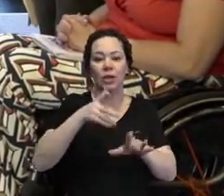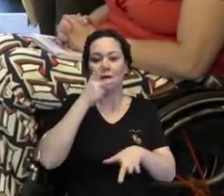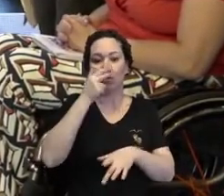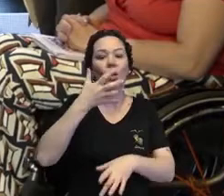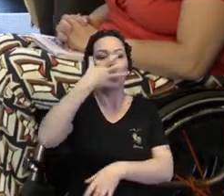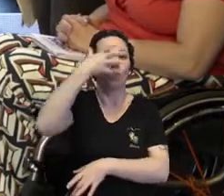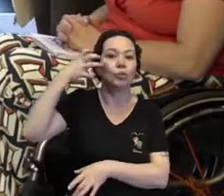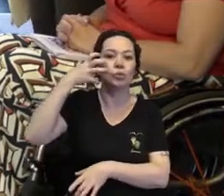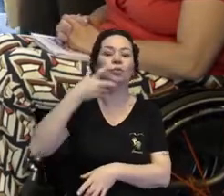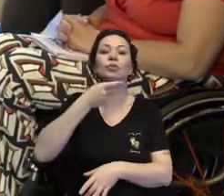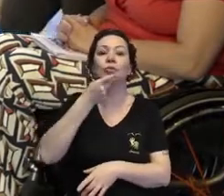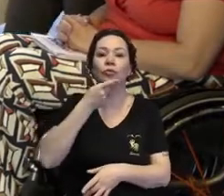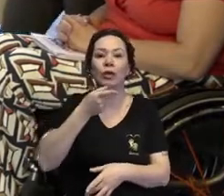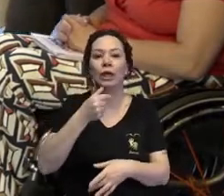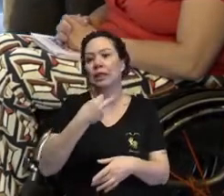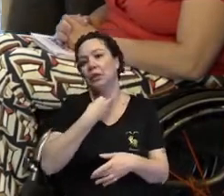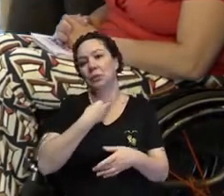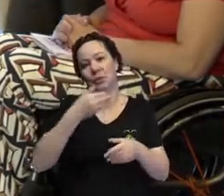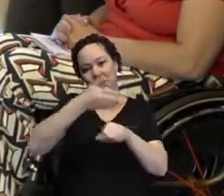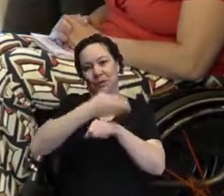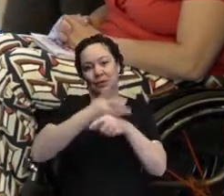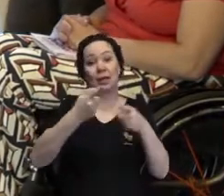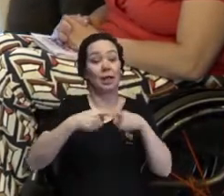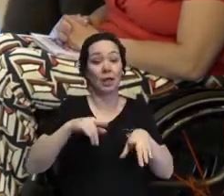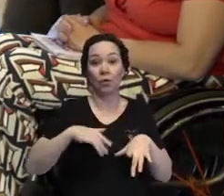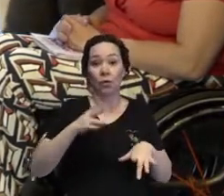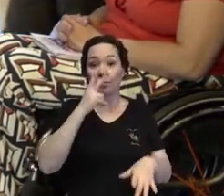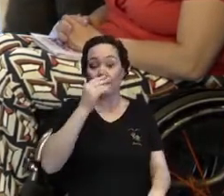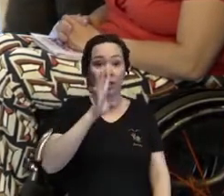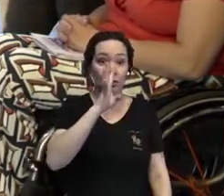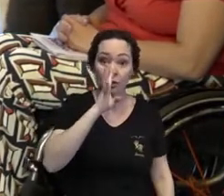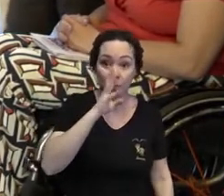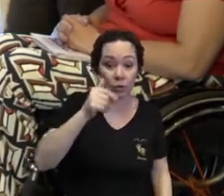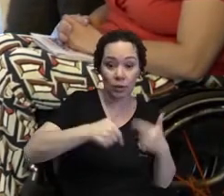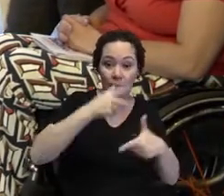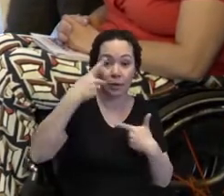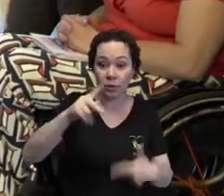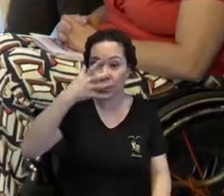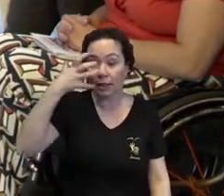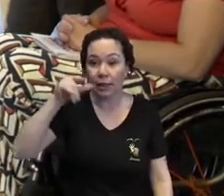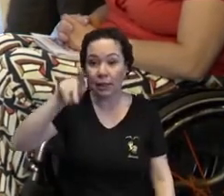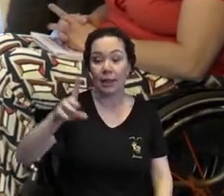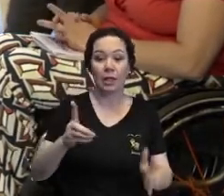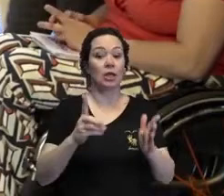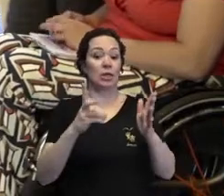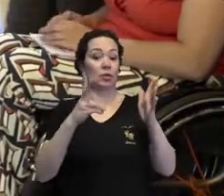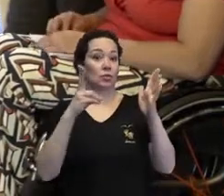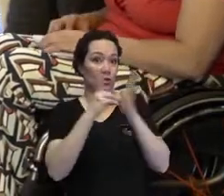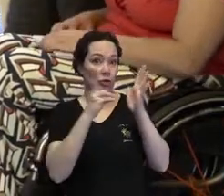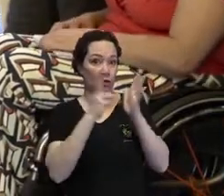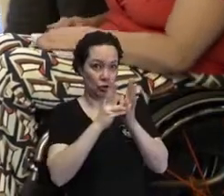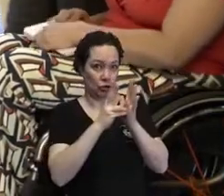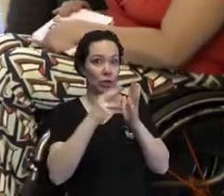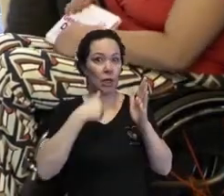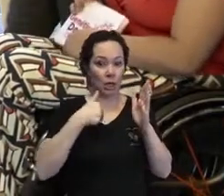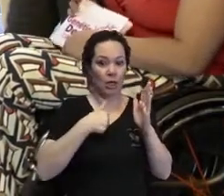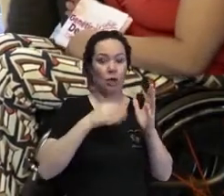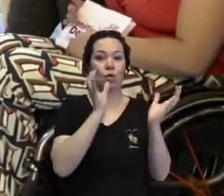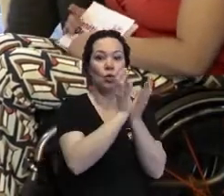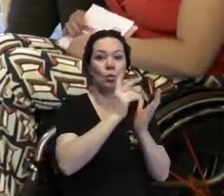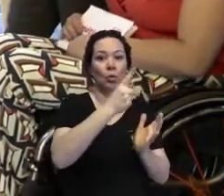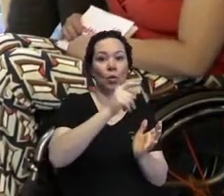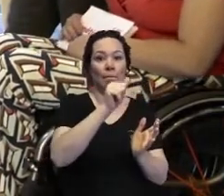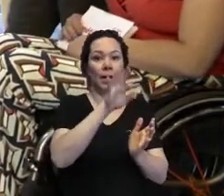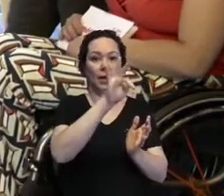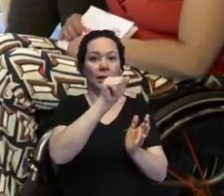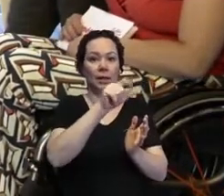infelizmente não pôde estar conosco, eu admiro muito o trabalho dele quando ele fala eu sou indígena, sou pataxó, mas